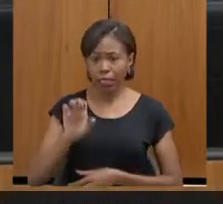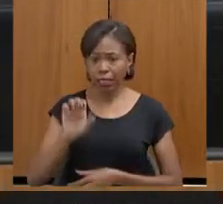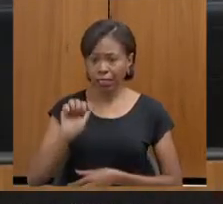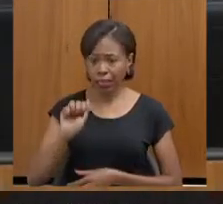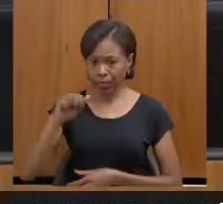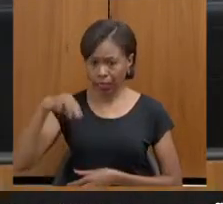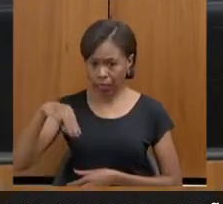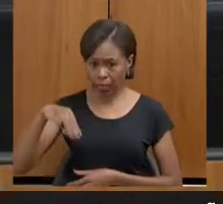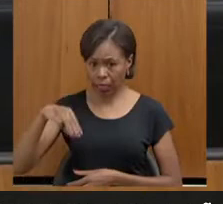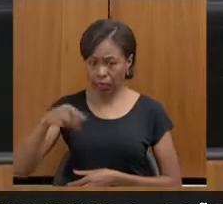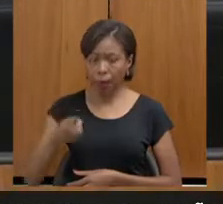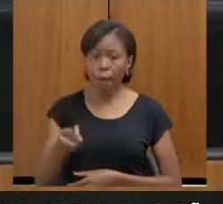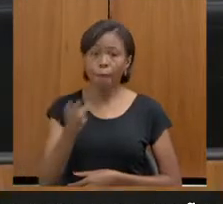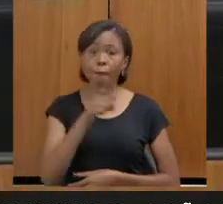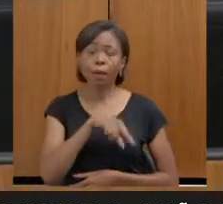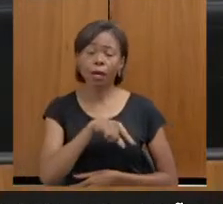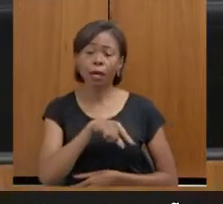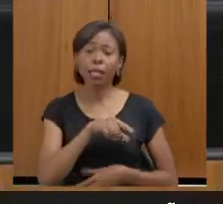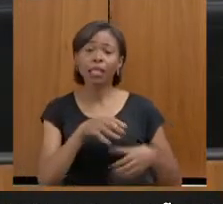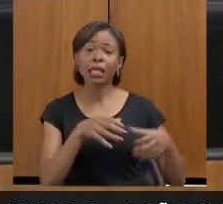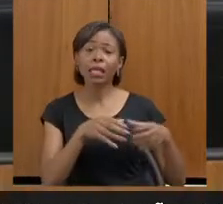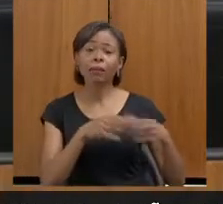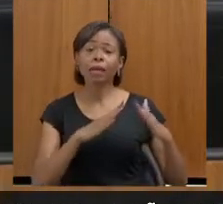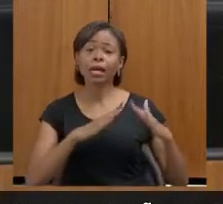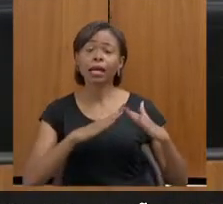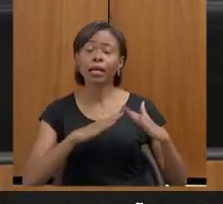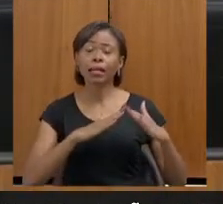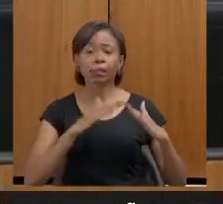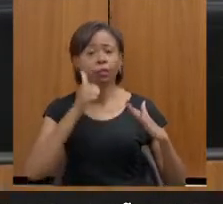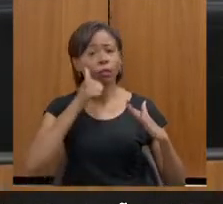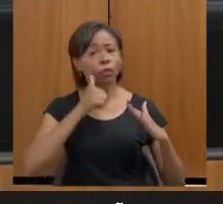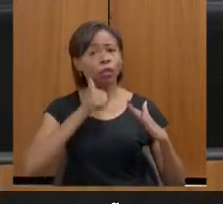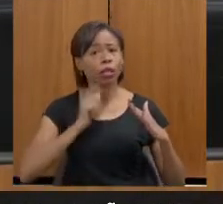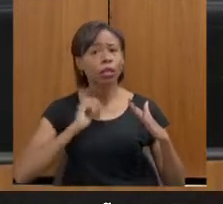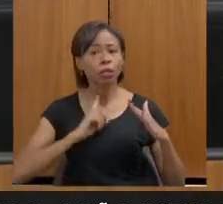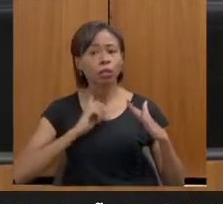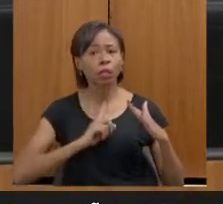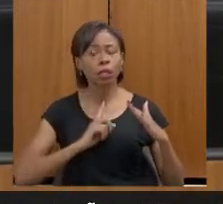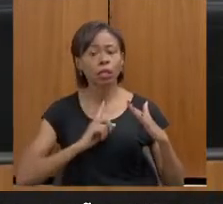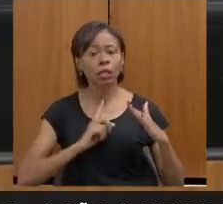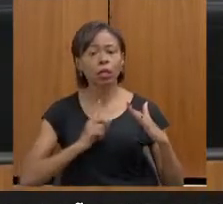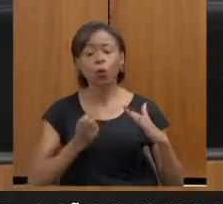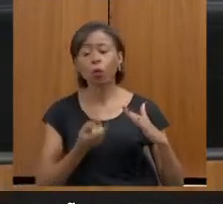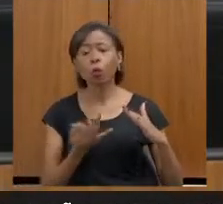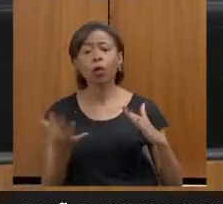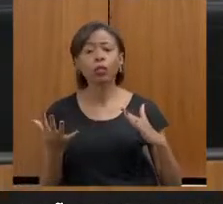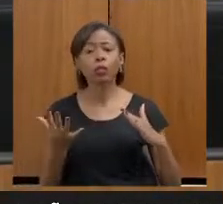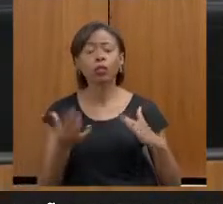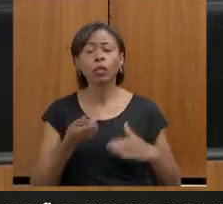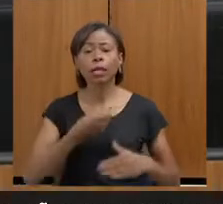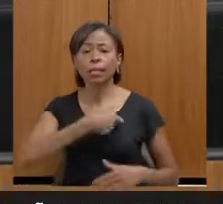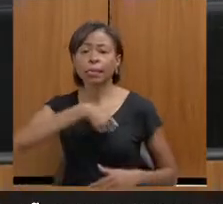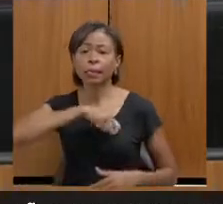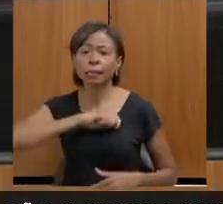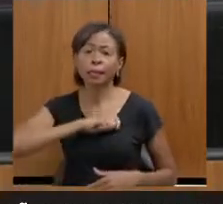a equipe da Casa da Mulher Mineira? Qual o quantitativo de delegados, de escrivãos, investigadores?